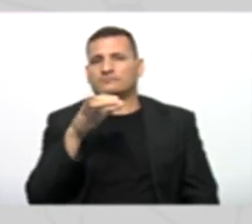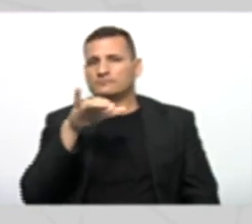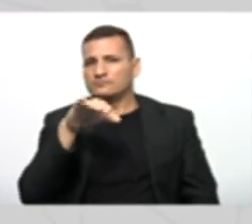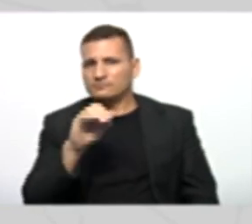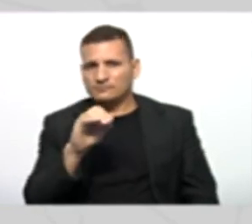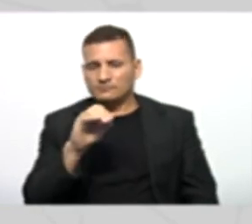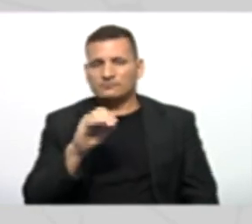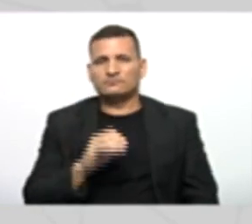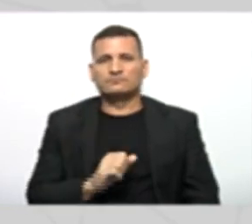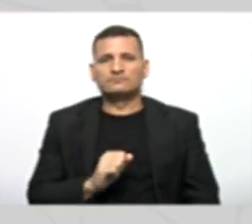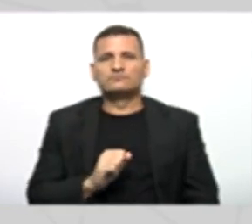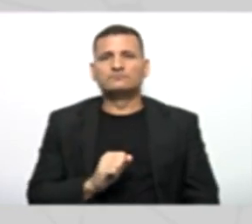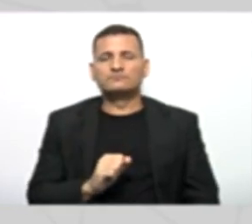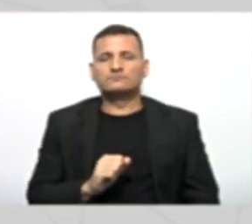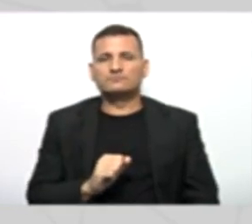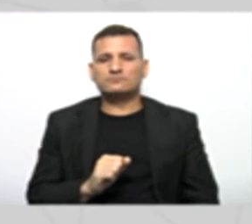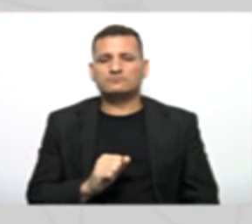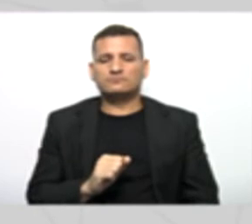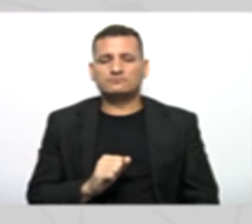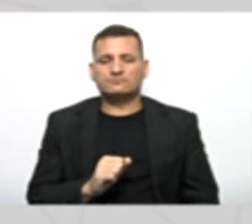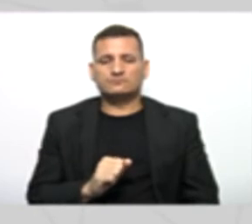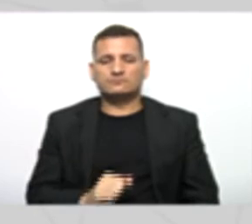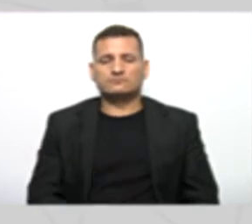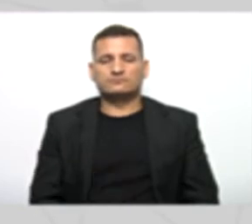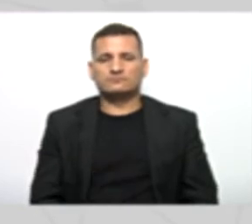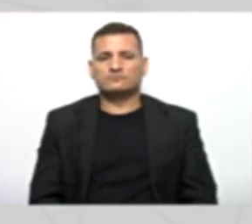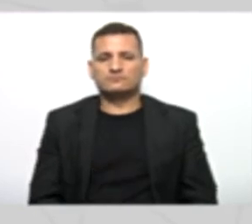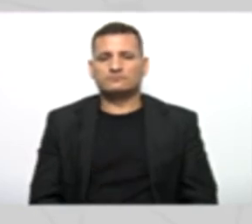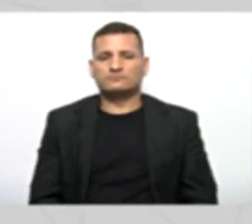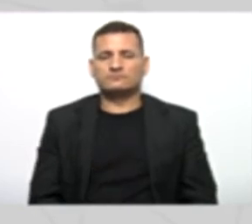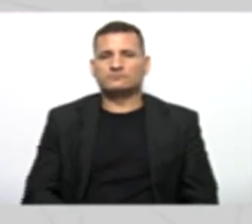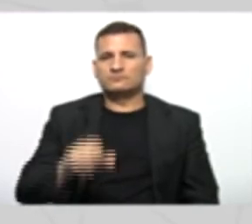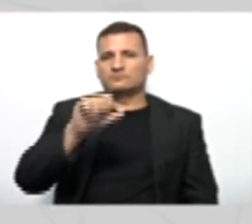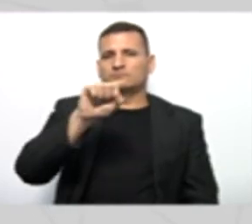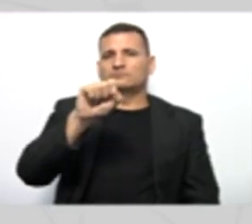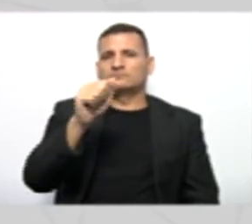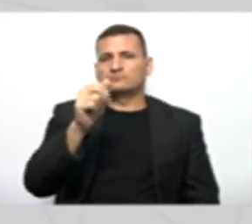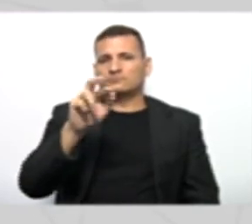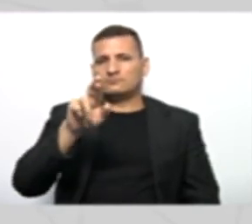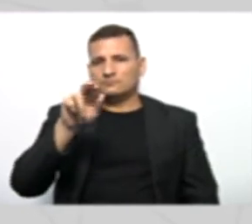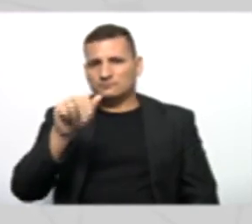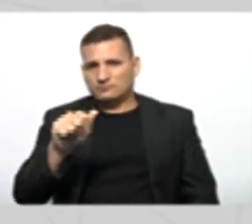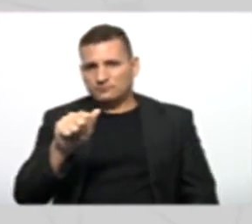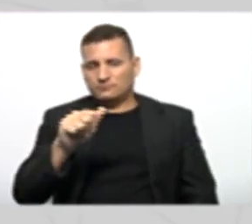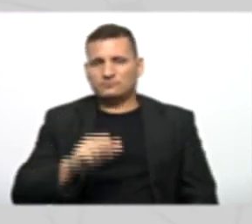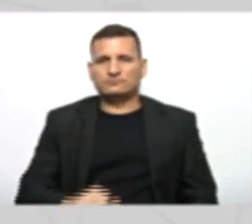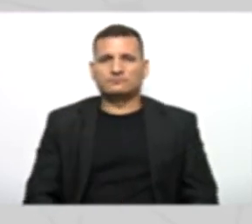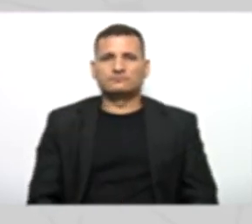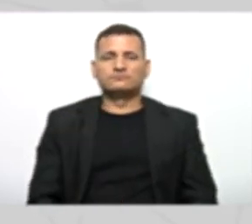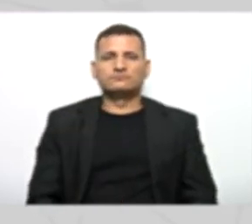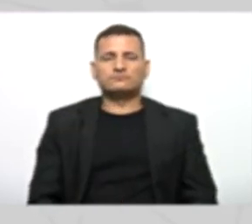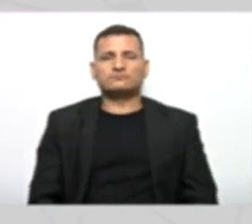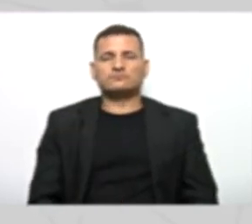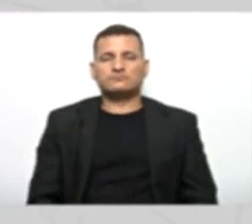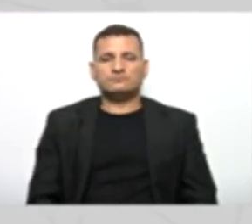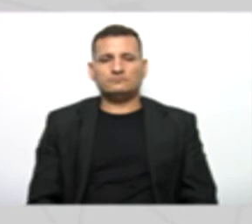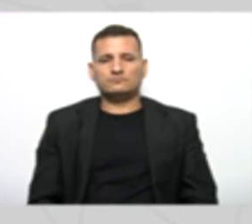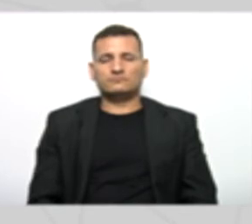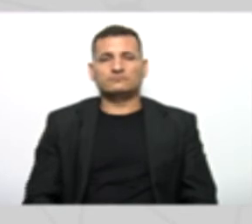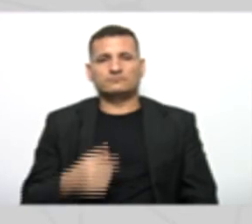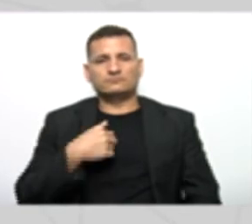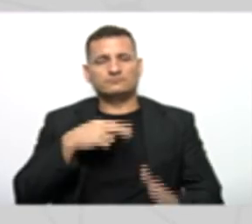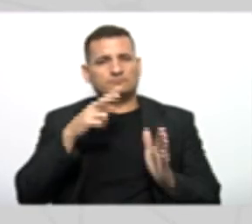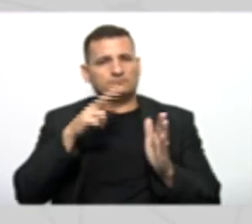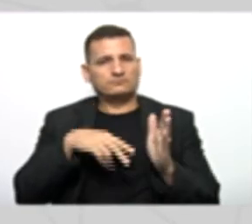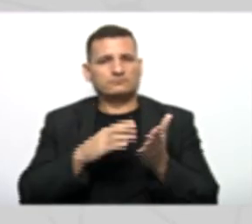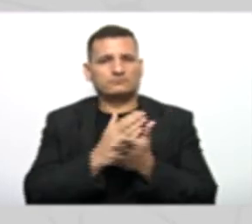Do Presencial E da Da Sara De Buritis Tivemos bastante Participação Eu vou ler